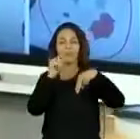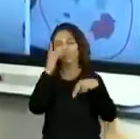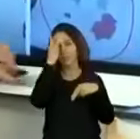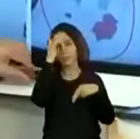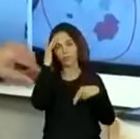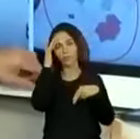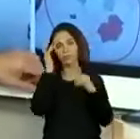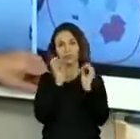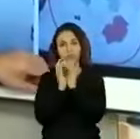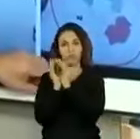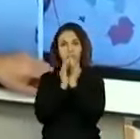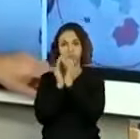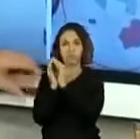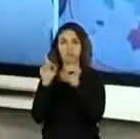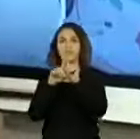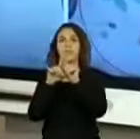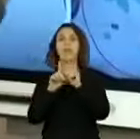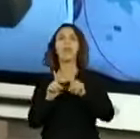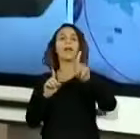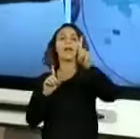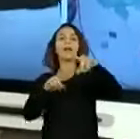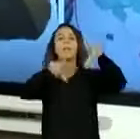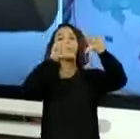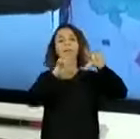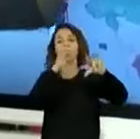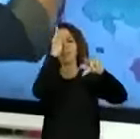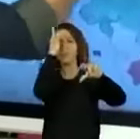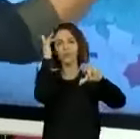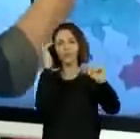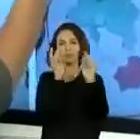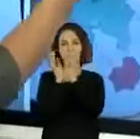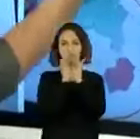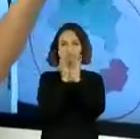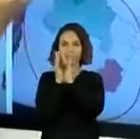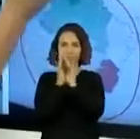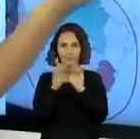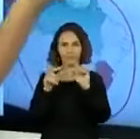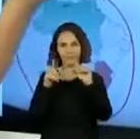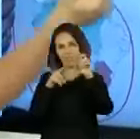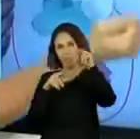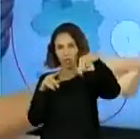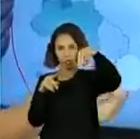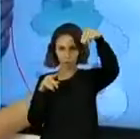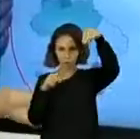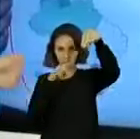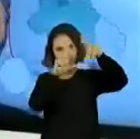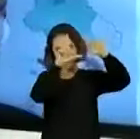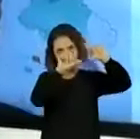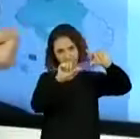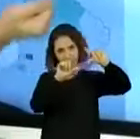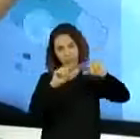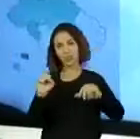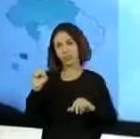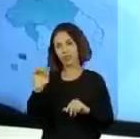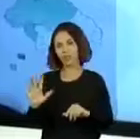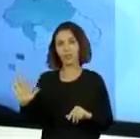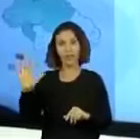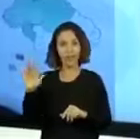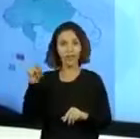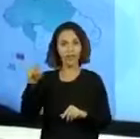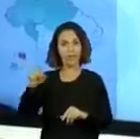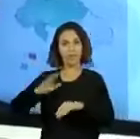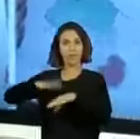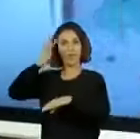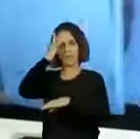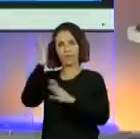populacional e região de menor adensamento populacional. Beleza. Deixa eu propagar. Porque a atividade de vocês merece todo